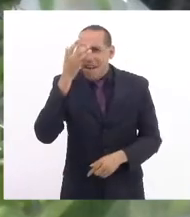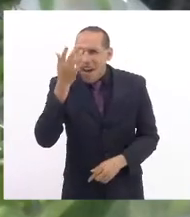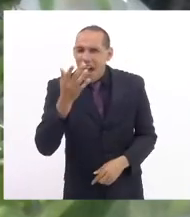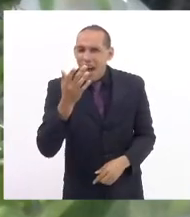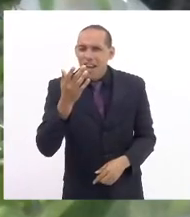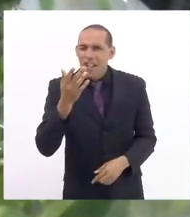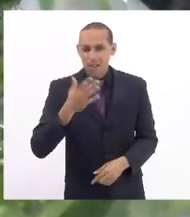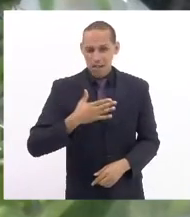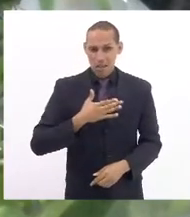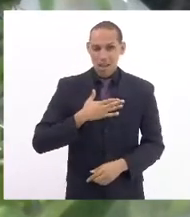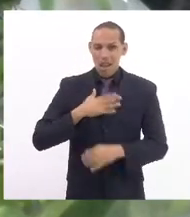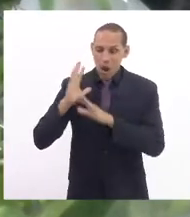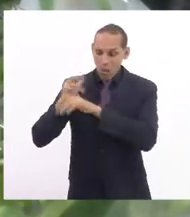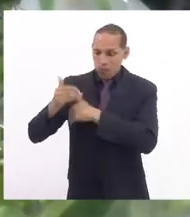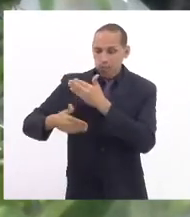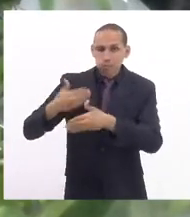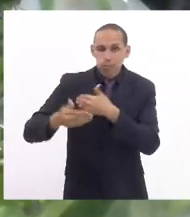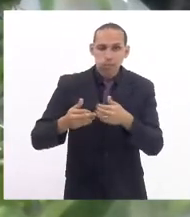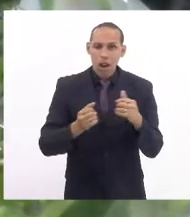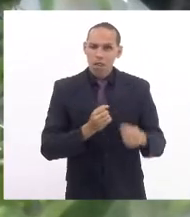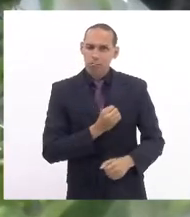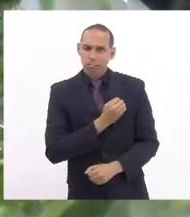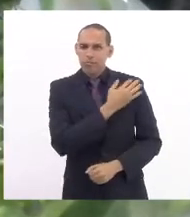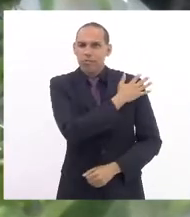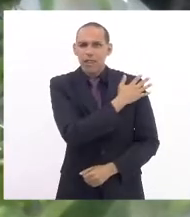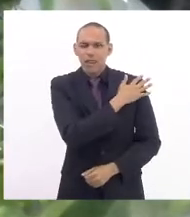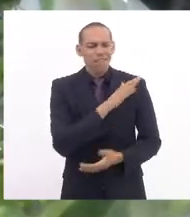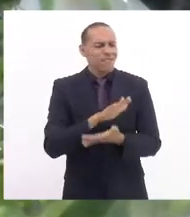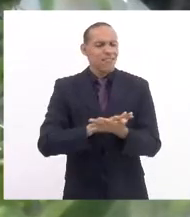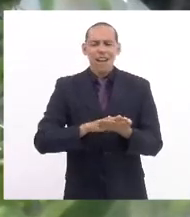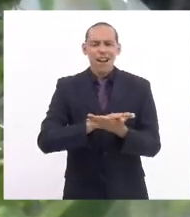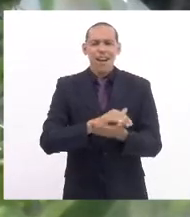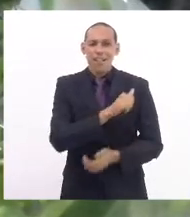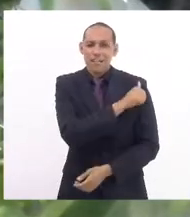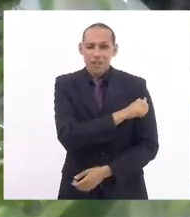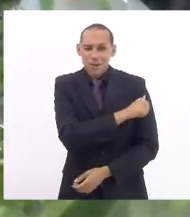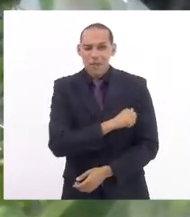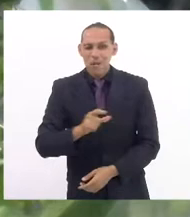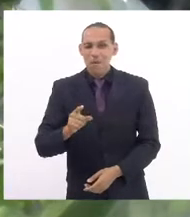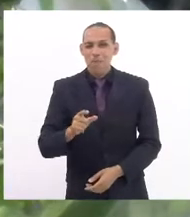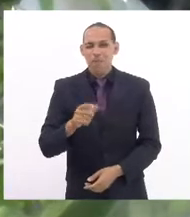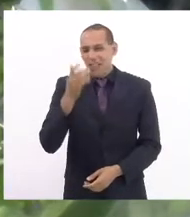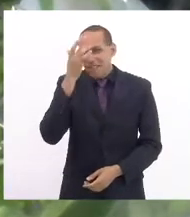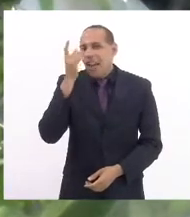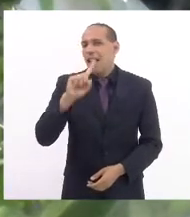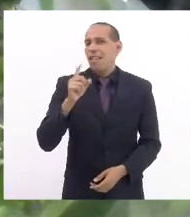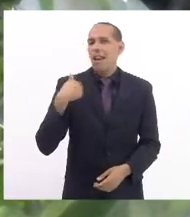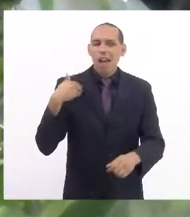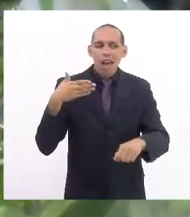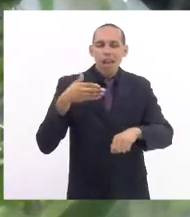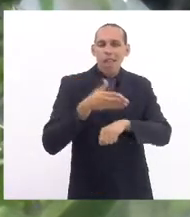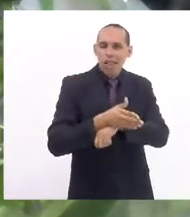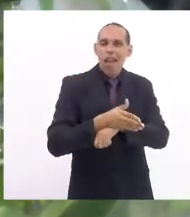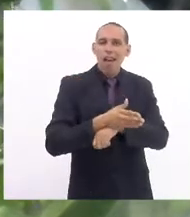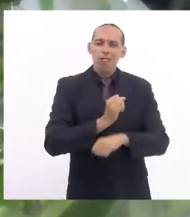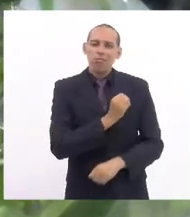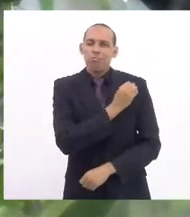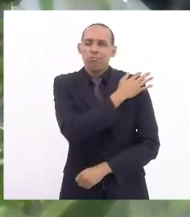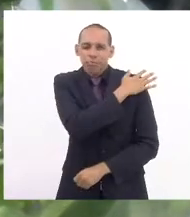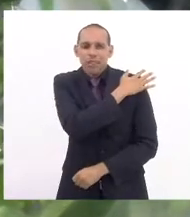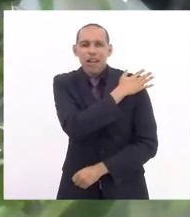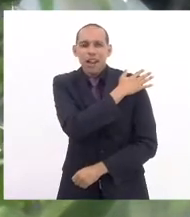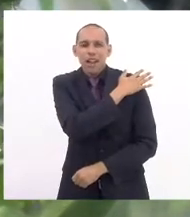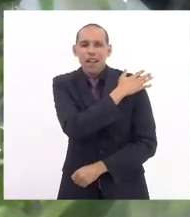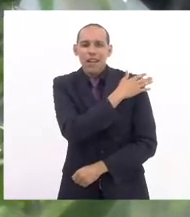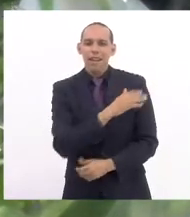carreira militar, deputada Tia Ju, não foi fácil, enfermeira Regiane. Quando eu entrei nas Forças Armadas, quando eu entrei no